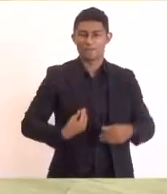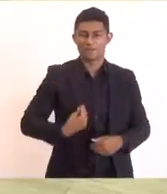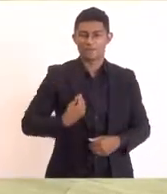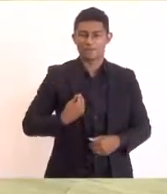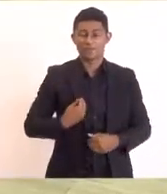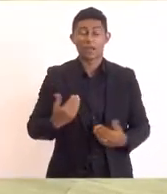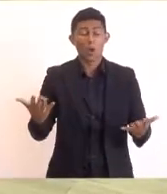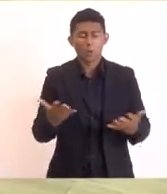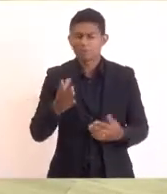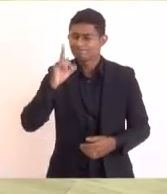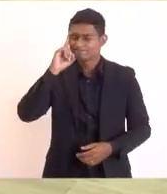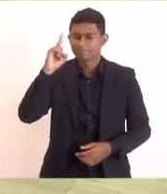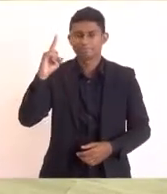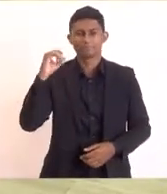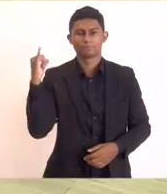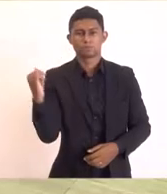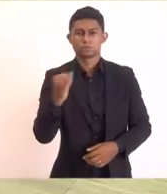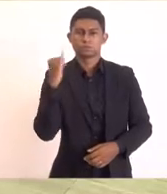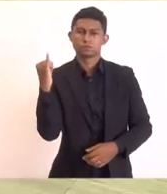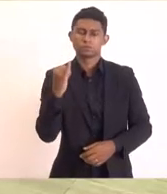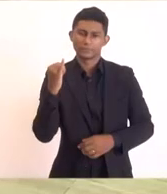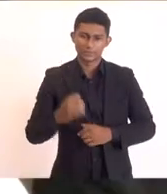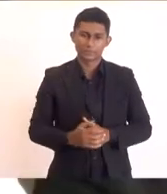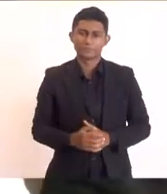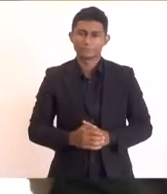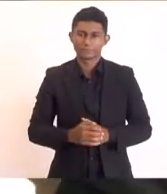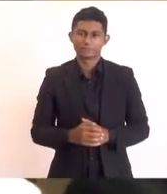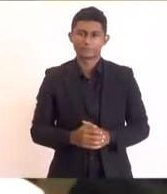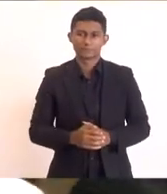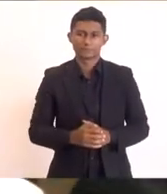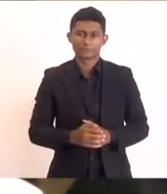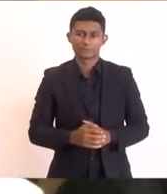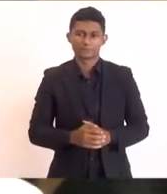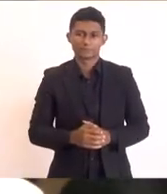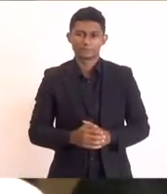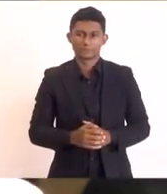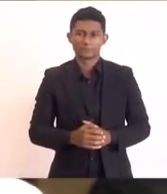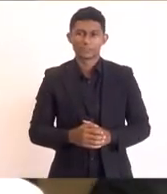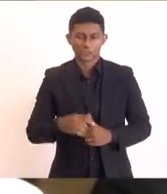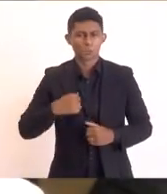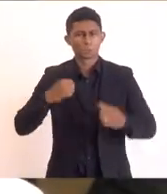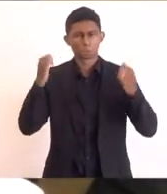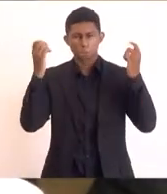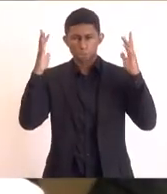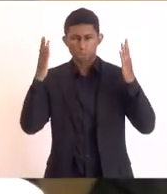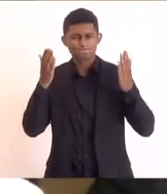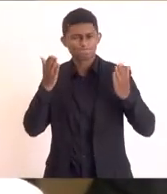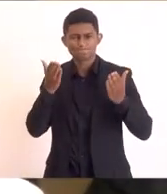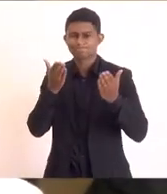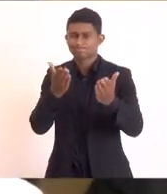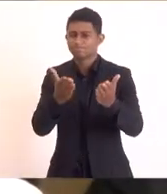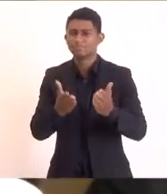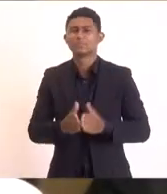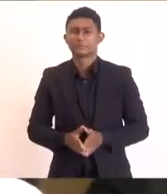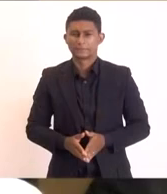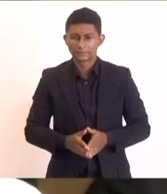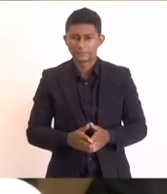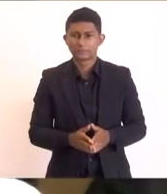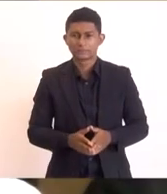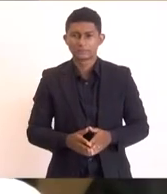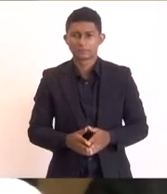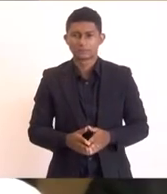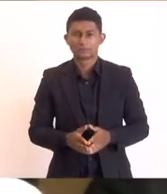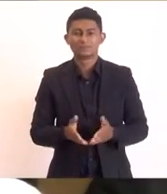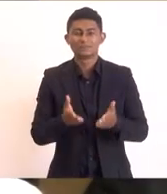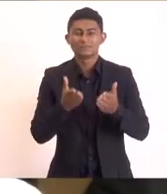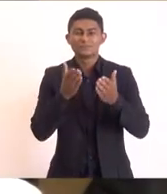dizer que hoje é um dia muito importante presidente quero te dar parabéns Vossa Excelência que é o